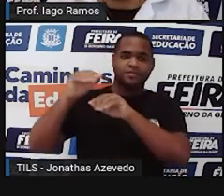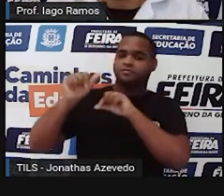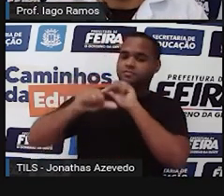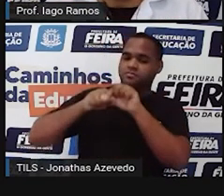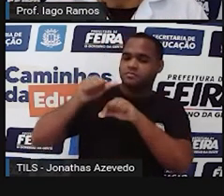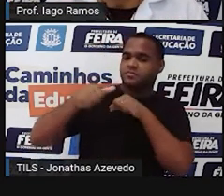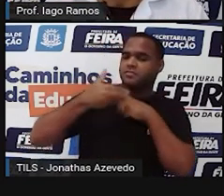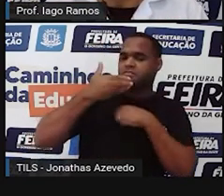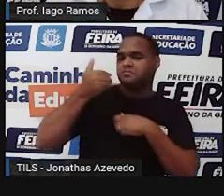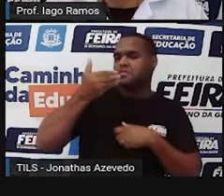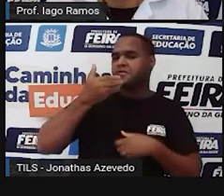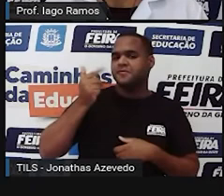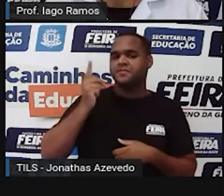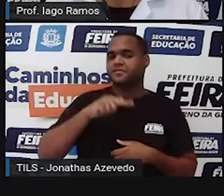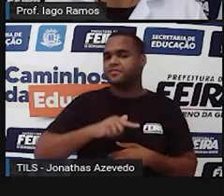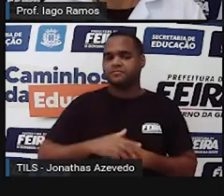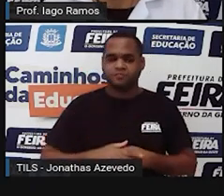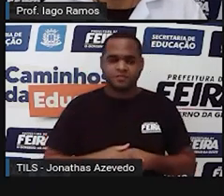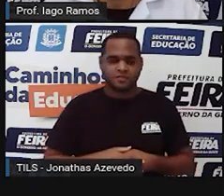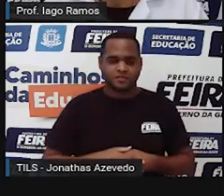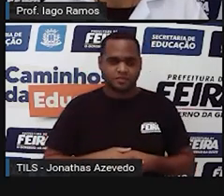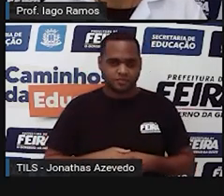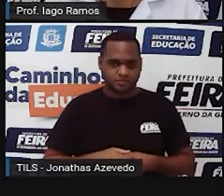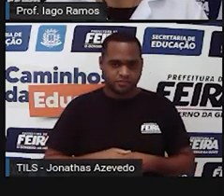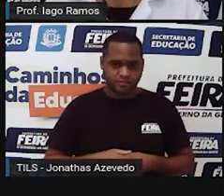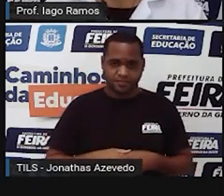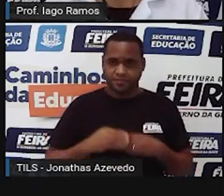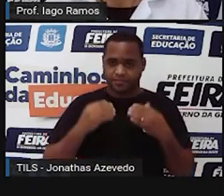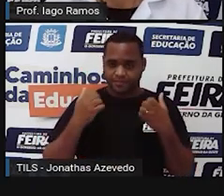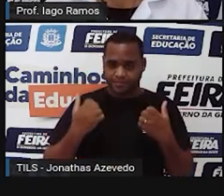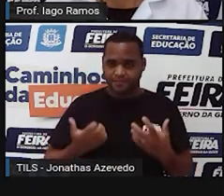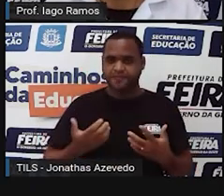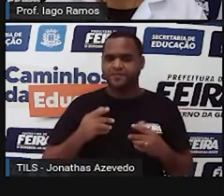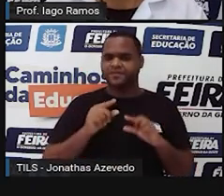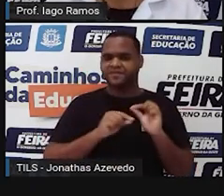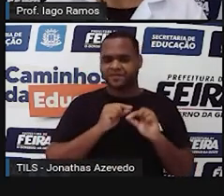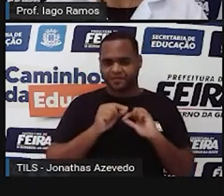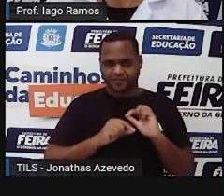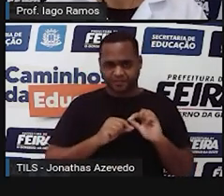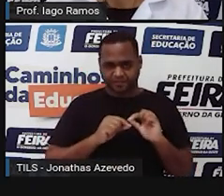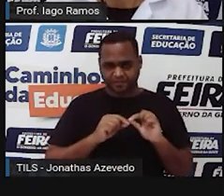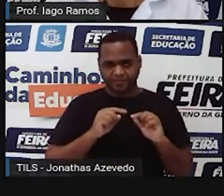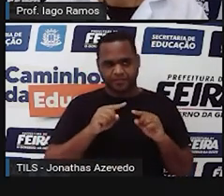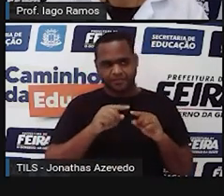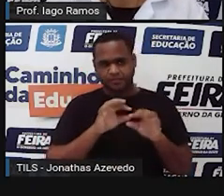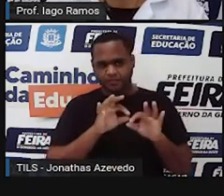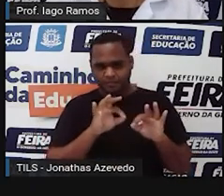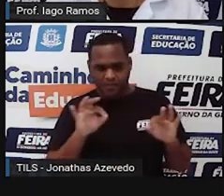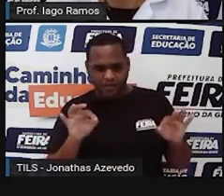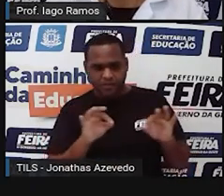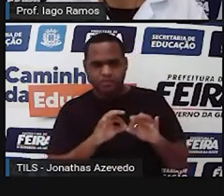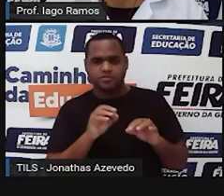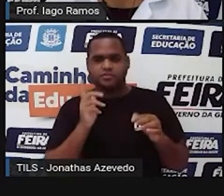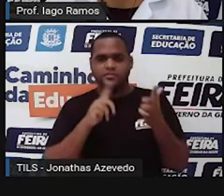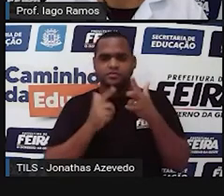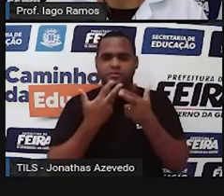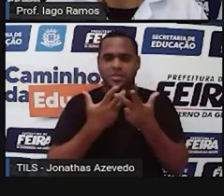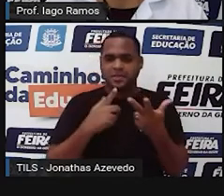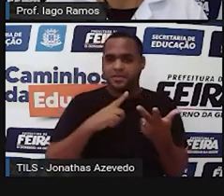melhor, né? Hoje, a gente tem instrumentos para medir, né? Instrumentos aí